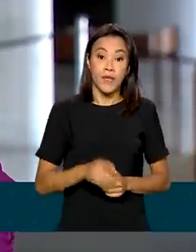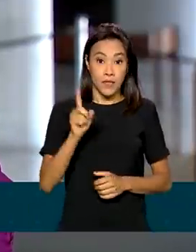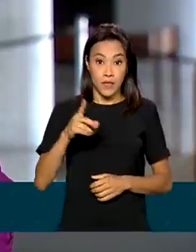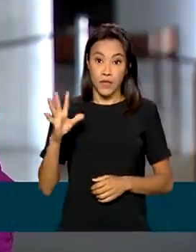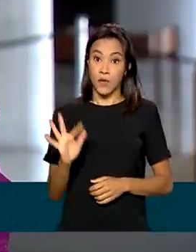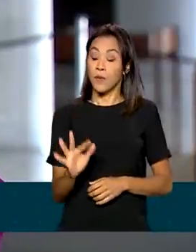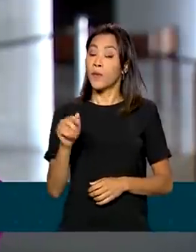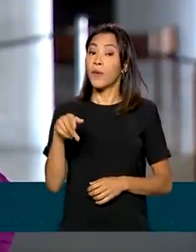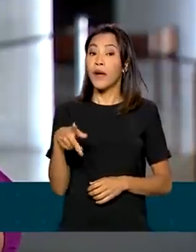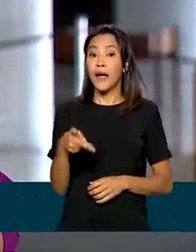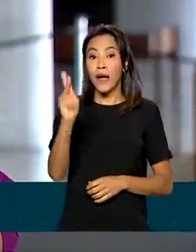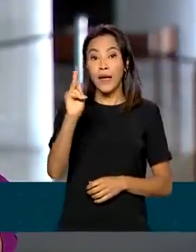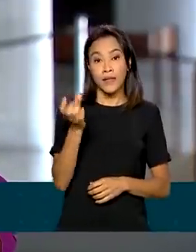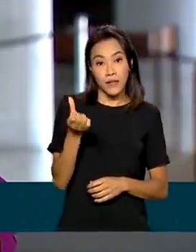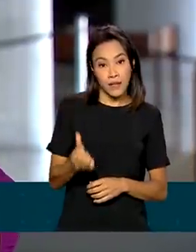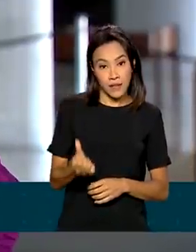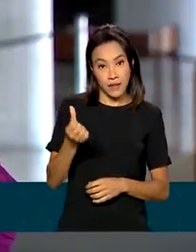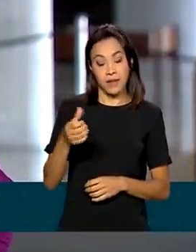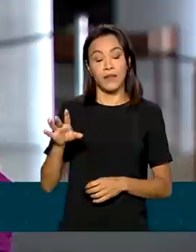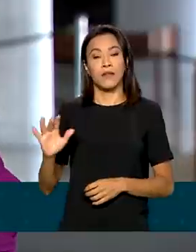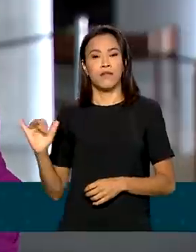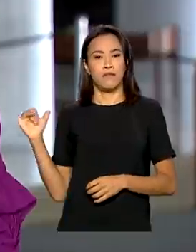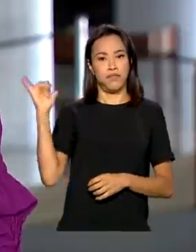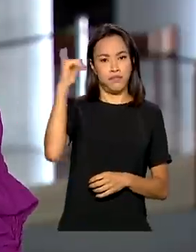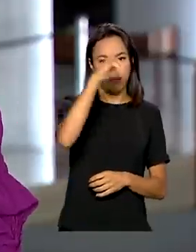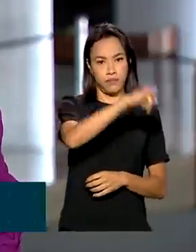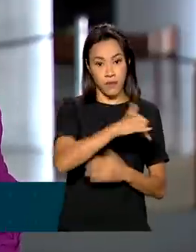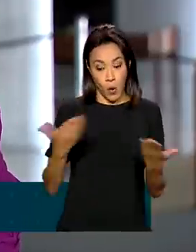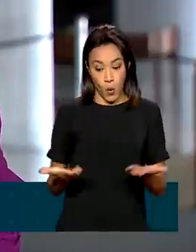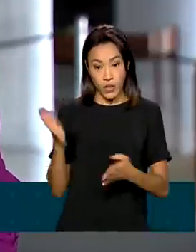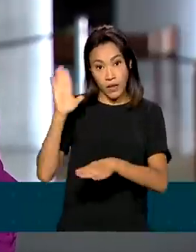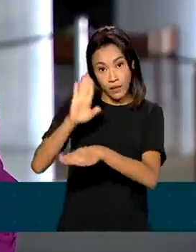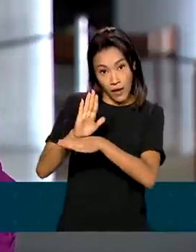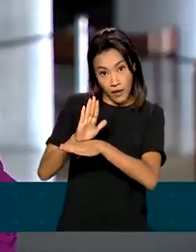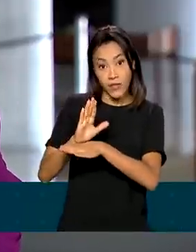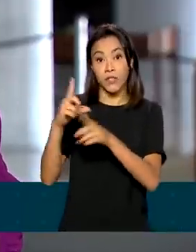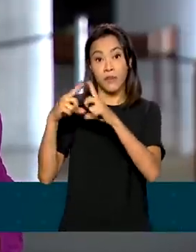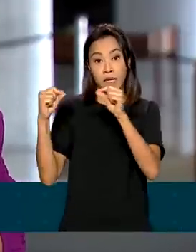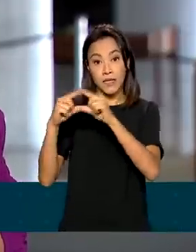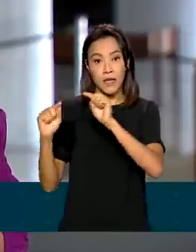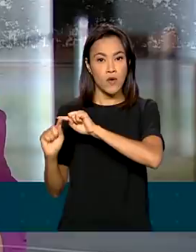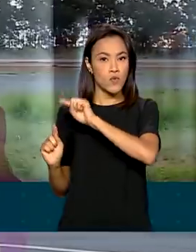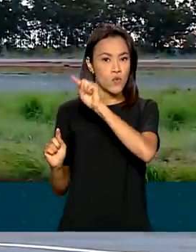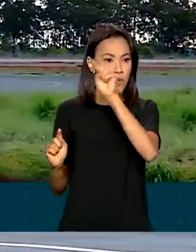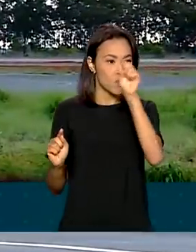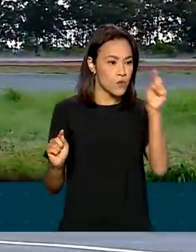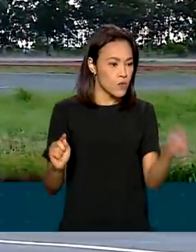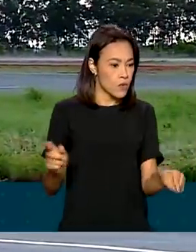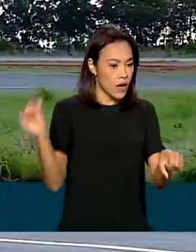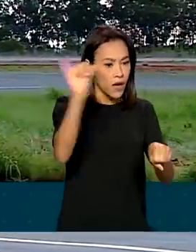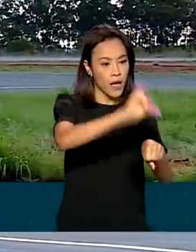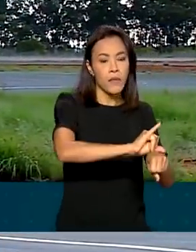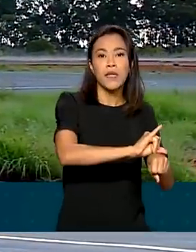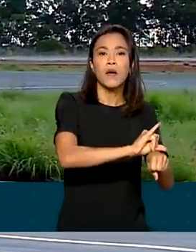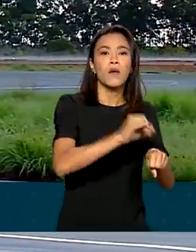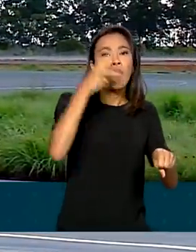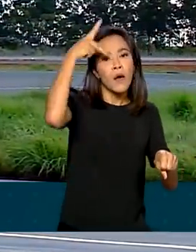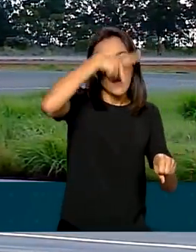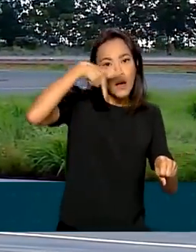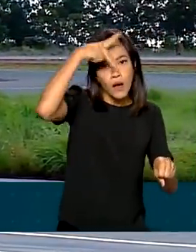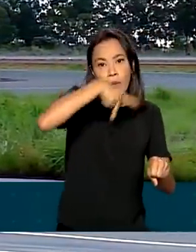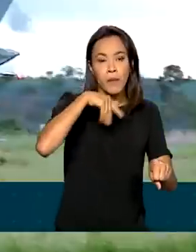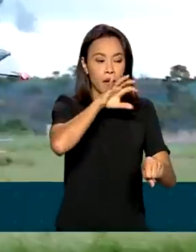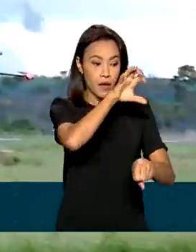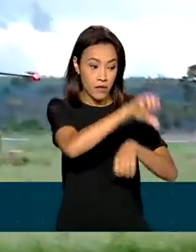-390, que é essa aeronave da FAB, sai hoje à tarde aqui de Brasília com direção à Varsóvia, que é a capital da Polônia, para resgatar os